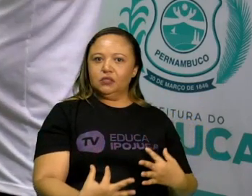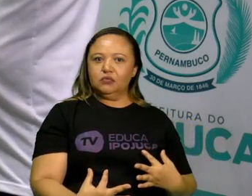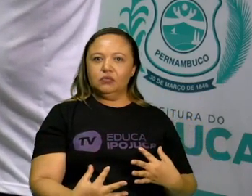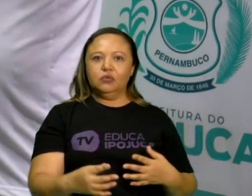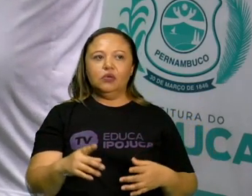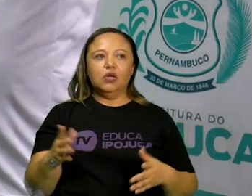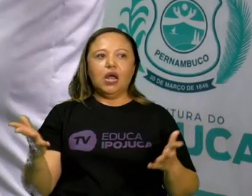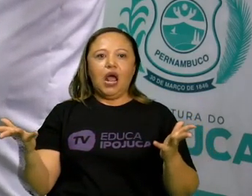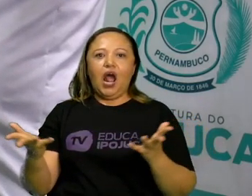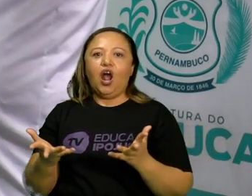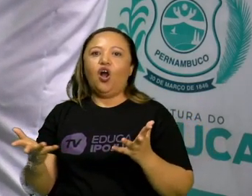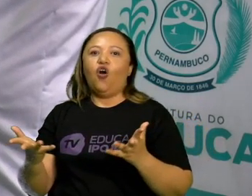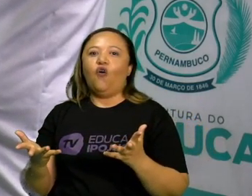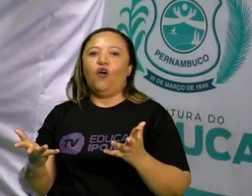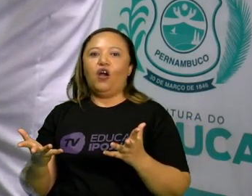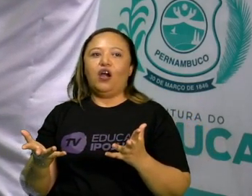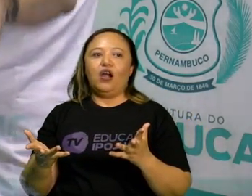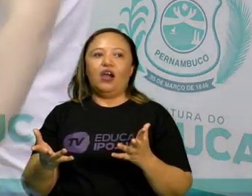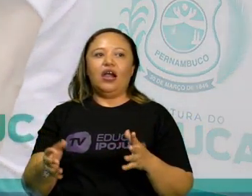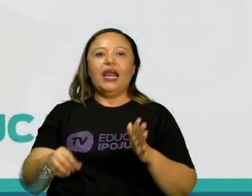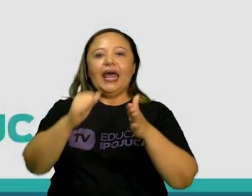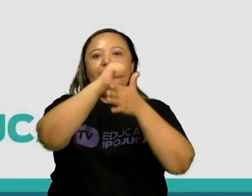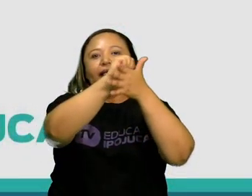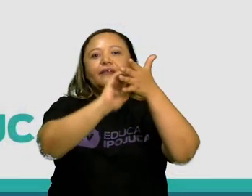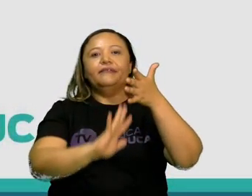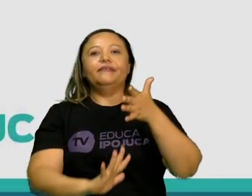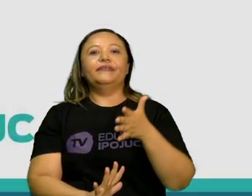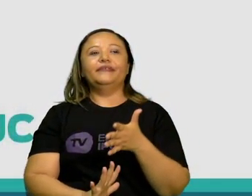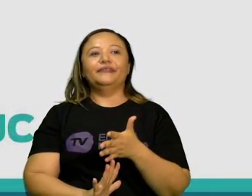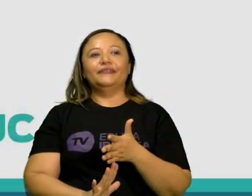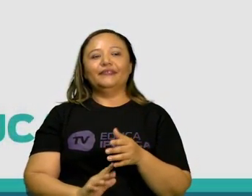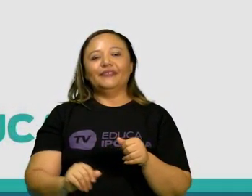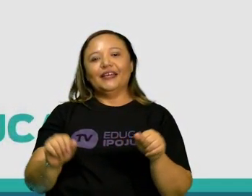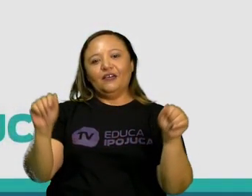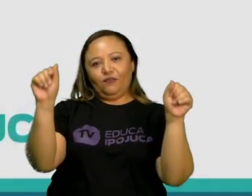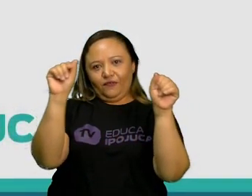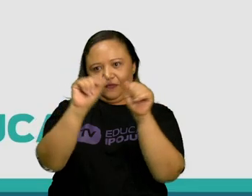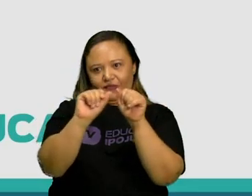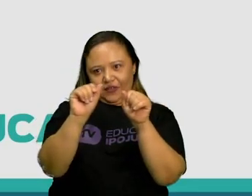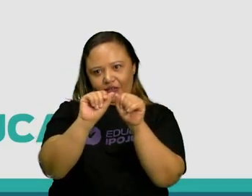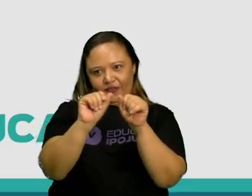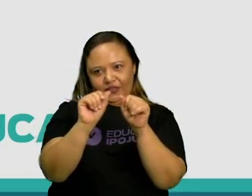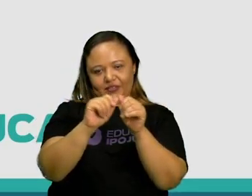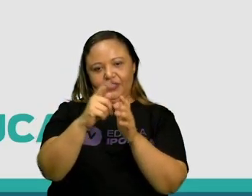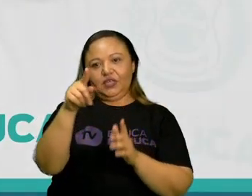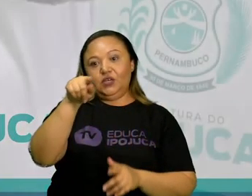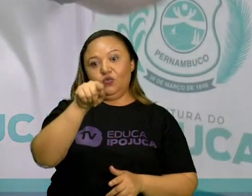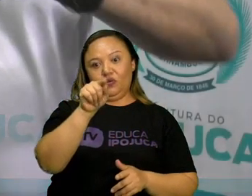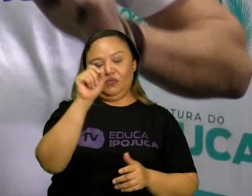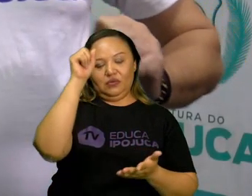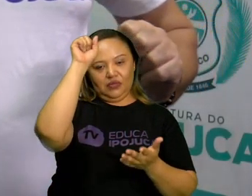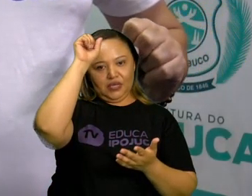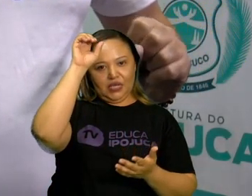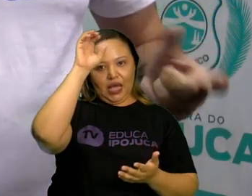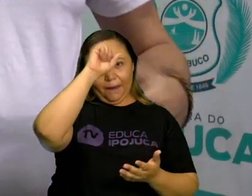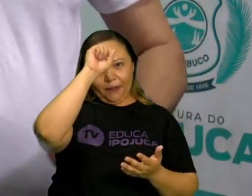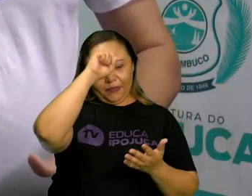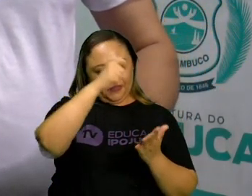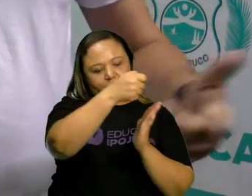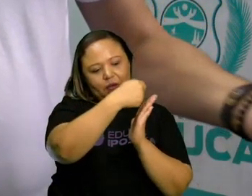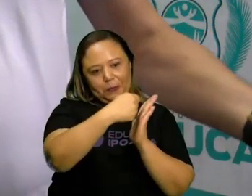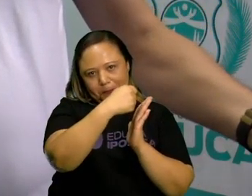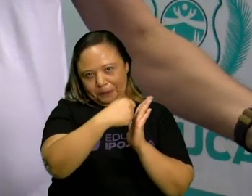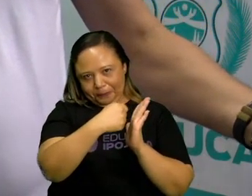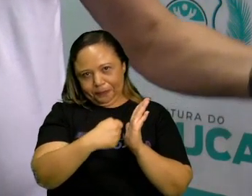e agora a nossa atividade. Fazer um resumo disso aí, ok? Formular duas perguntas, levar para a sua